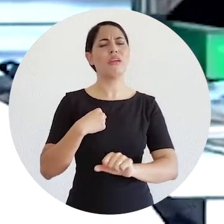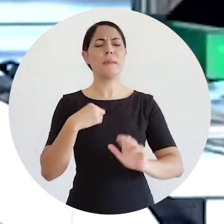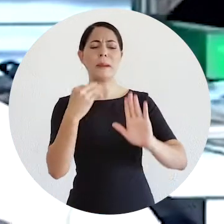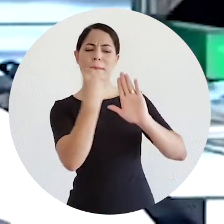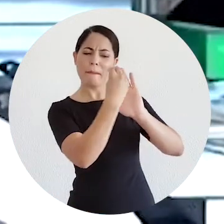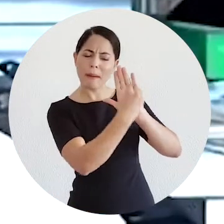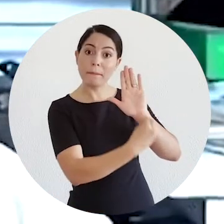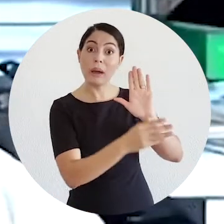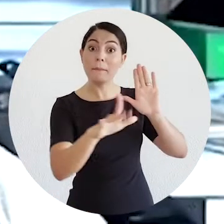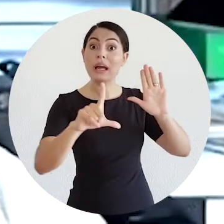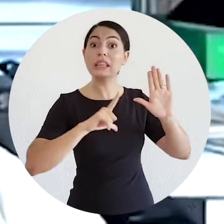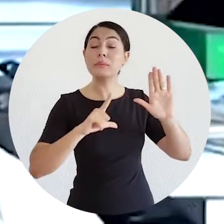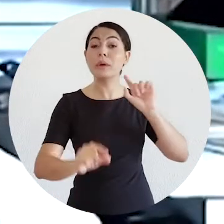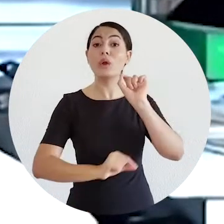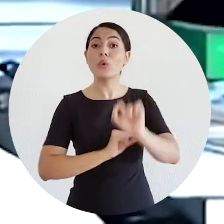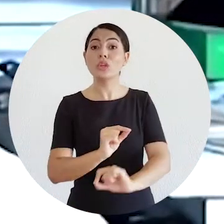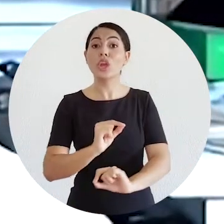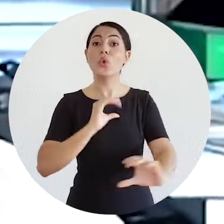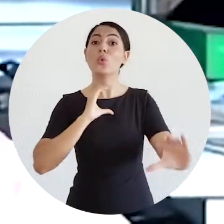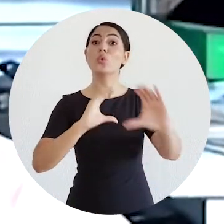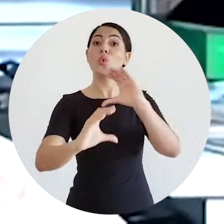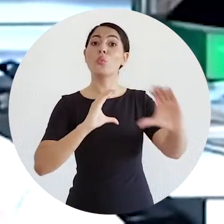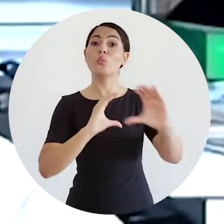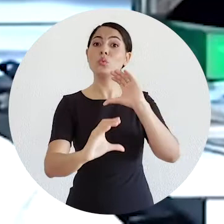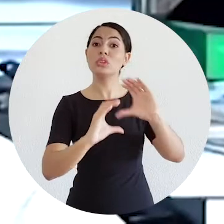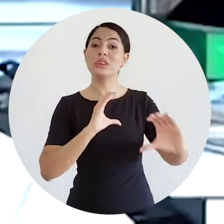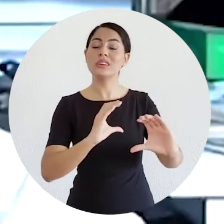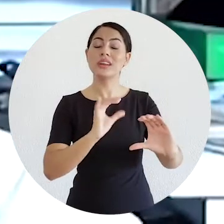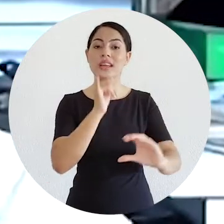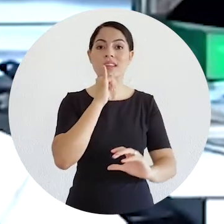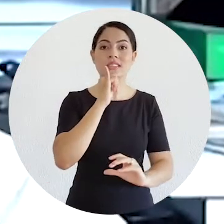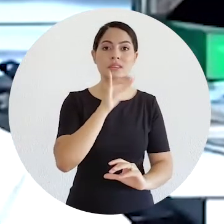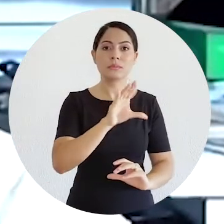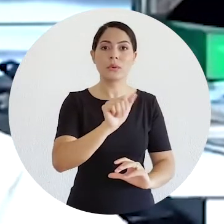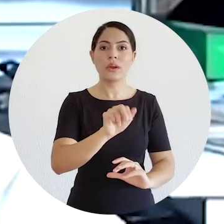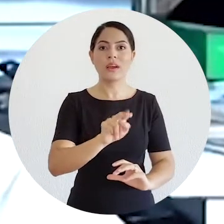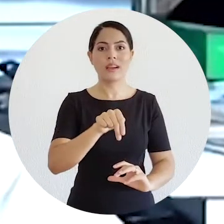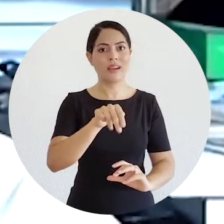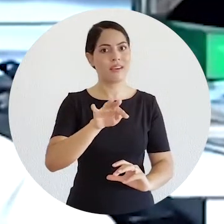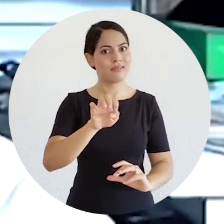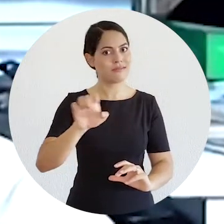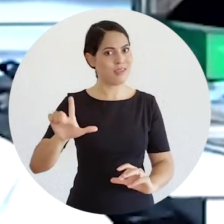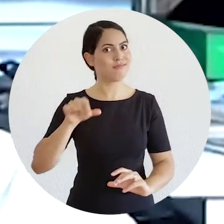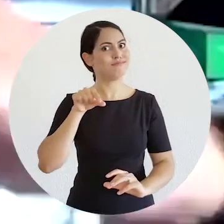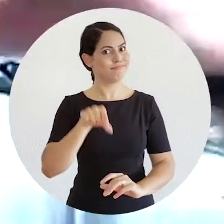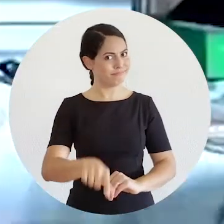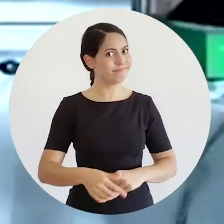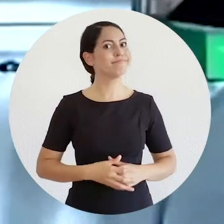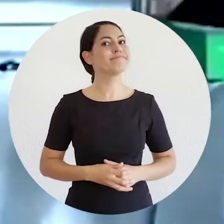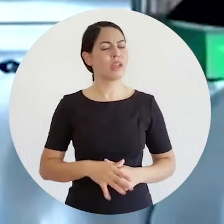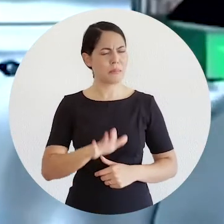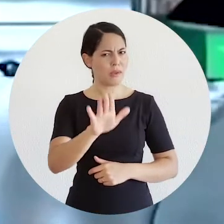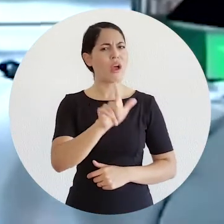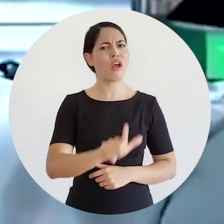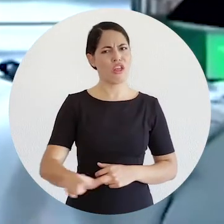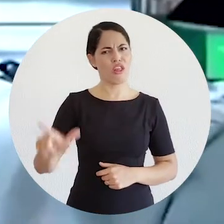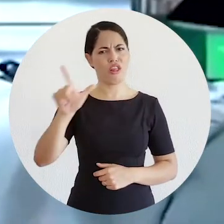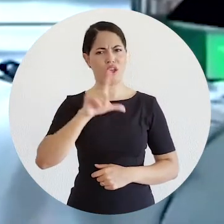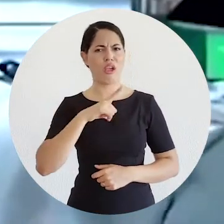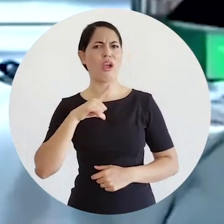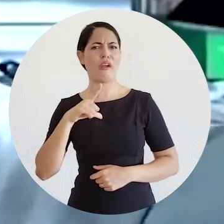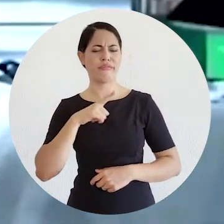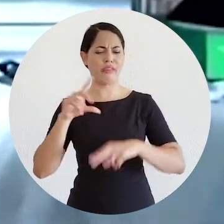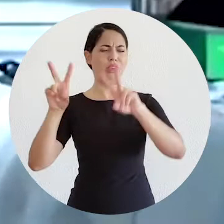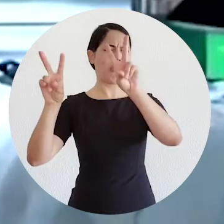tenho também microsistemas de comunicação. E o cartel forma um microsistema. Claro que muito